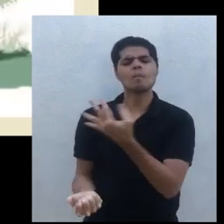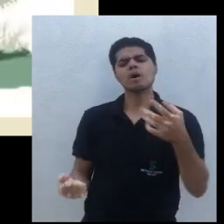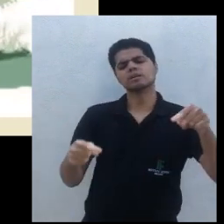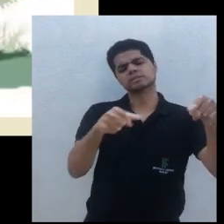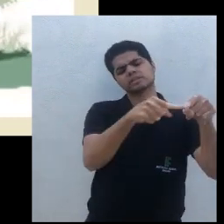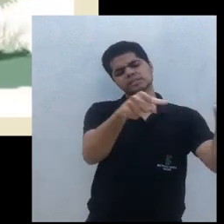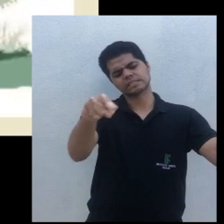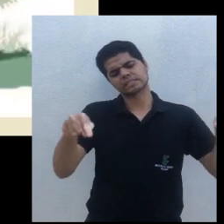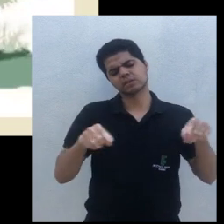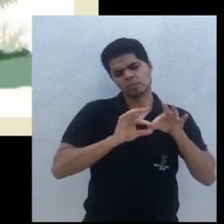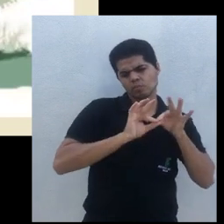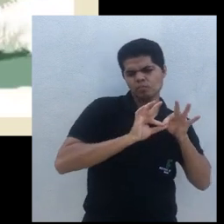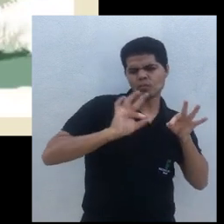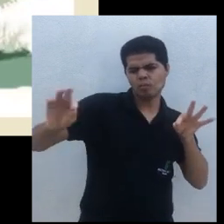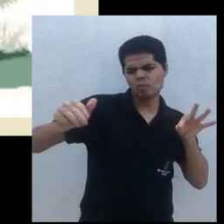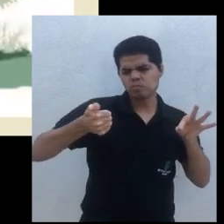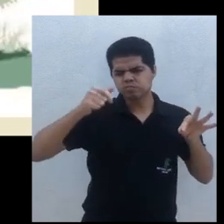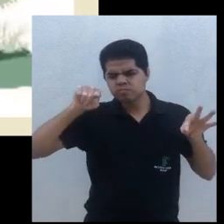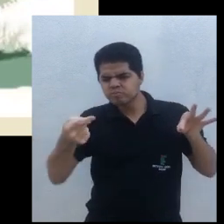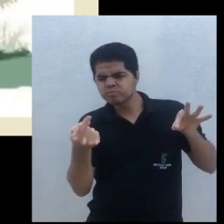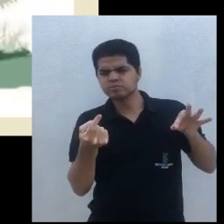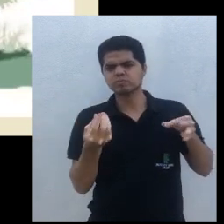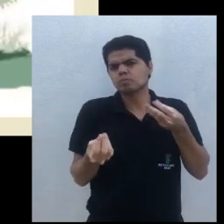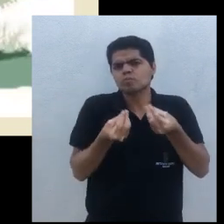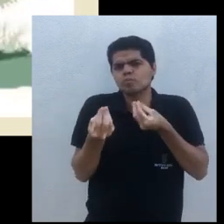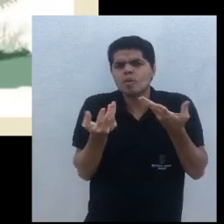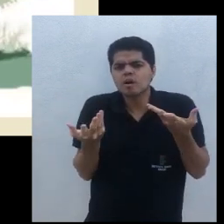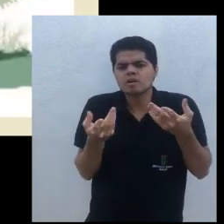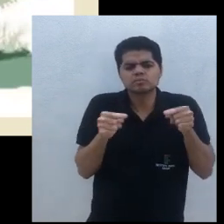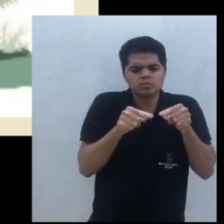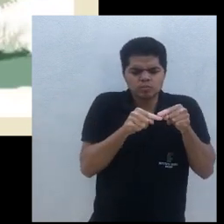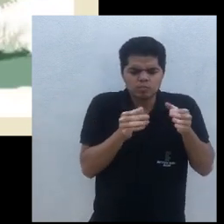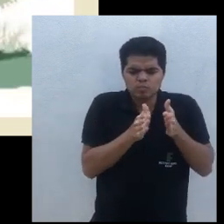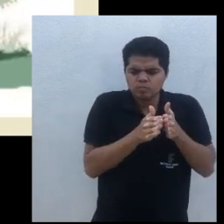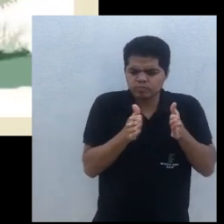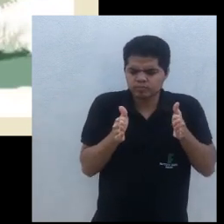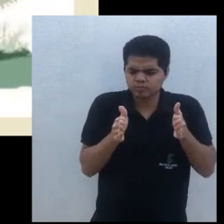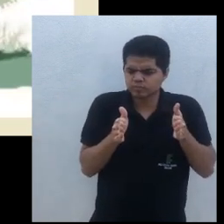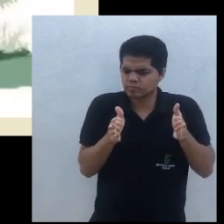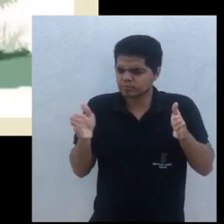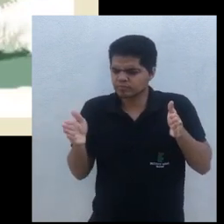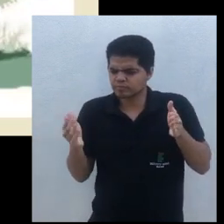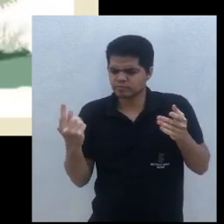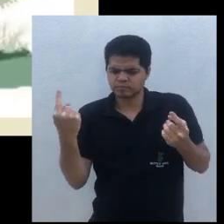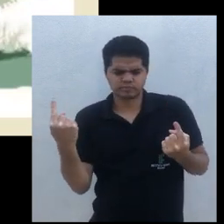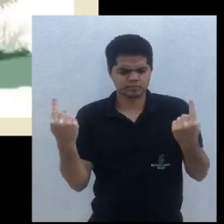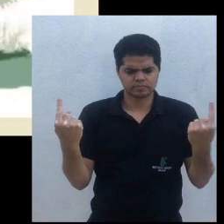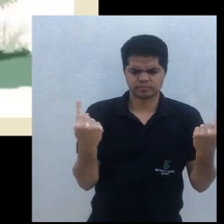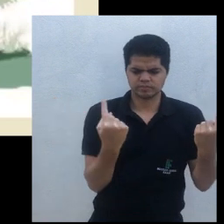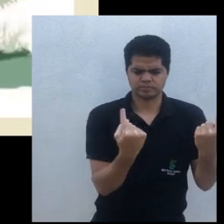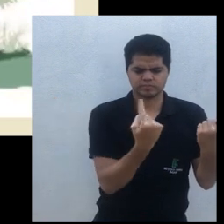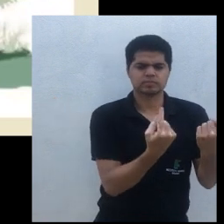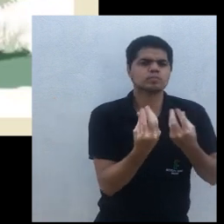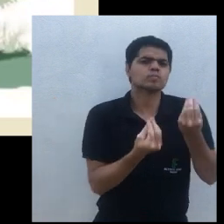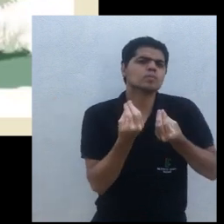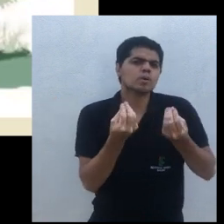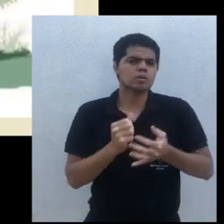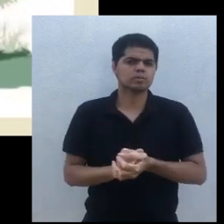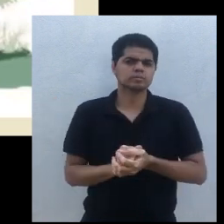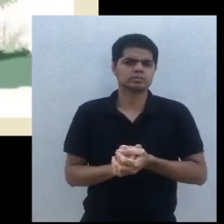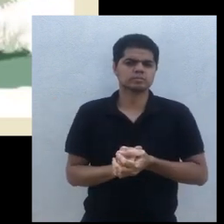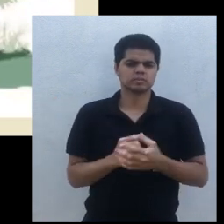Qual é o espaço que eu vou dar para cada uma delas? Para que elas não estejam competindo por luz, competindo